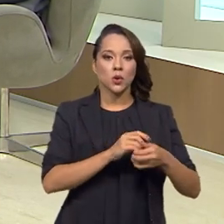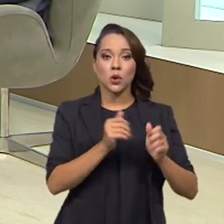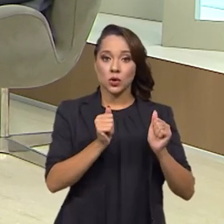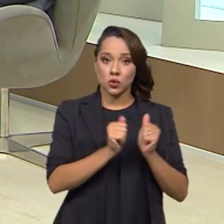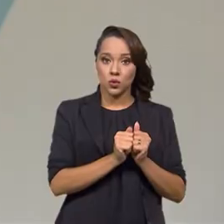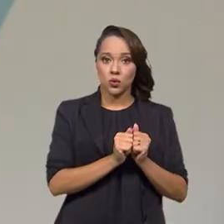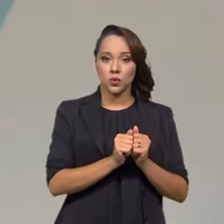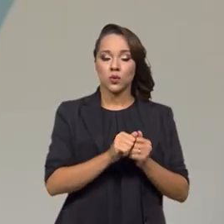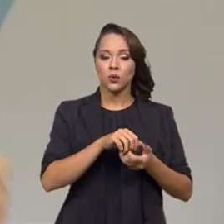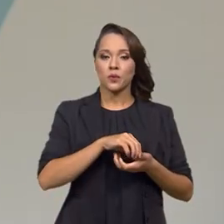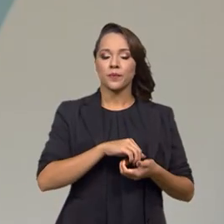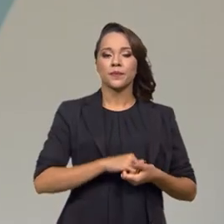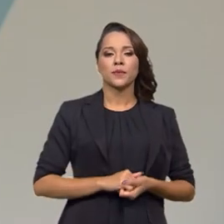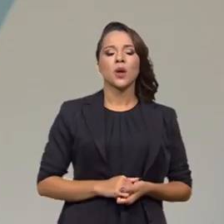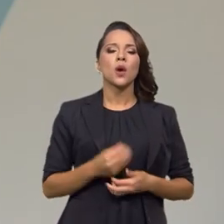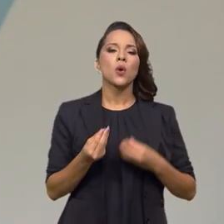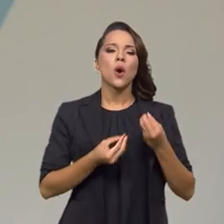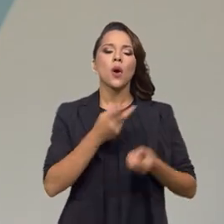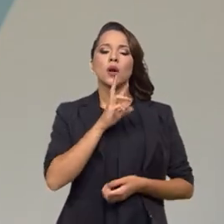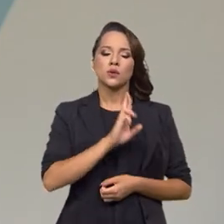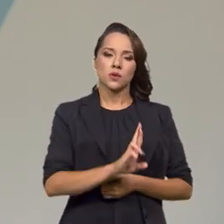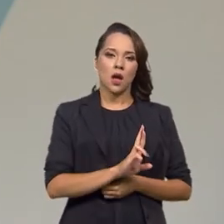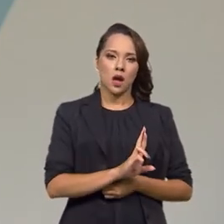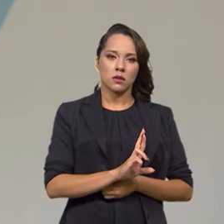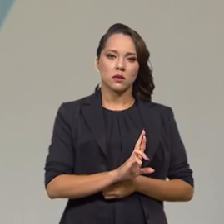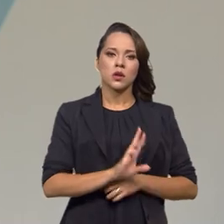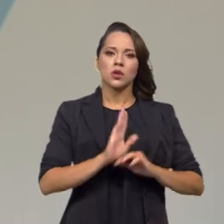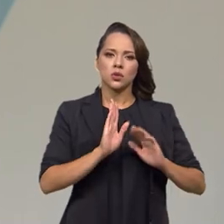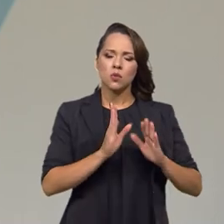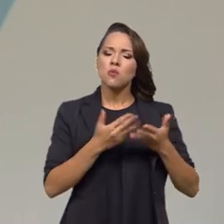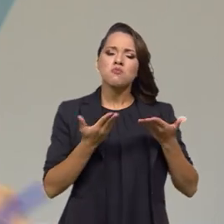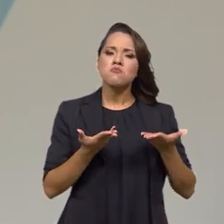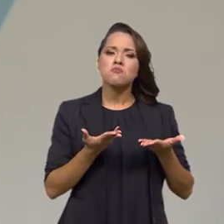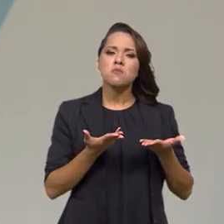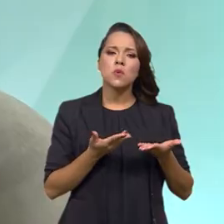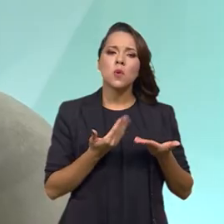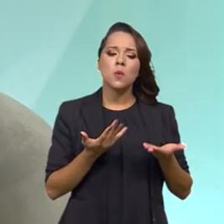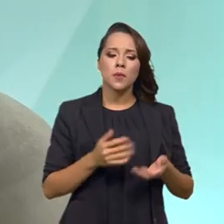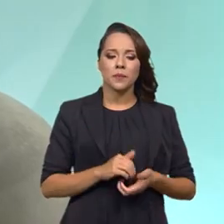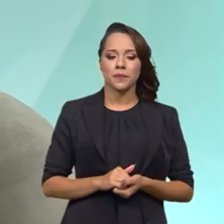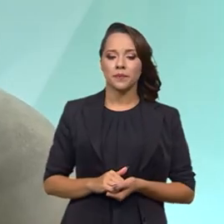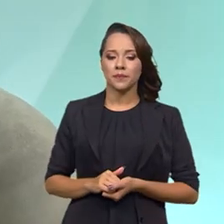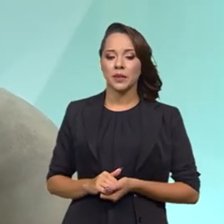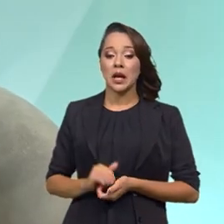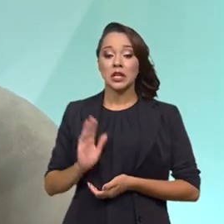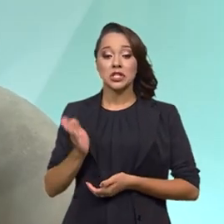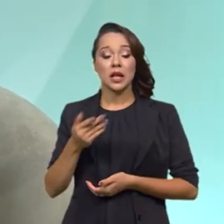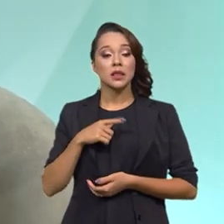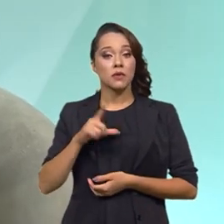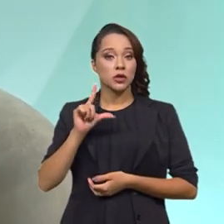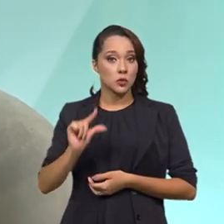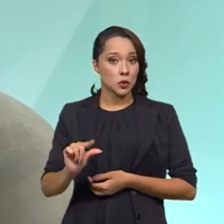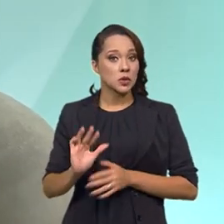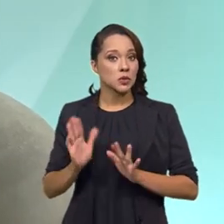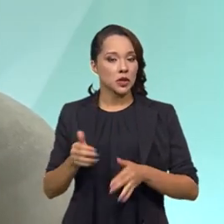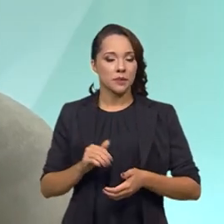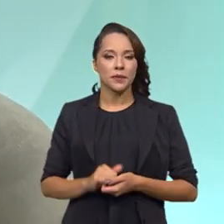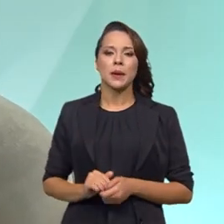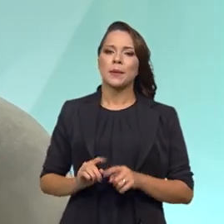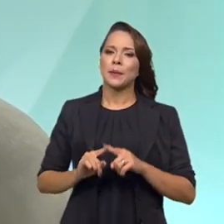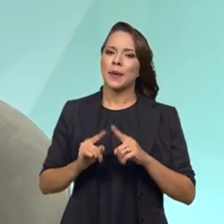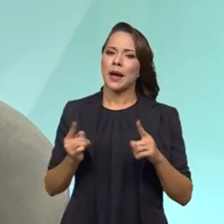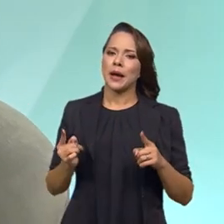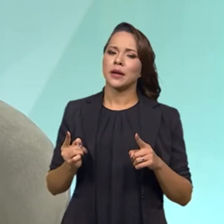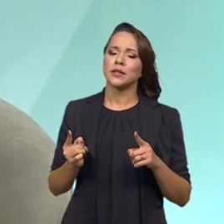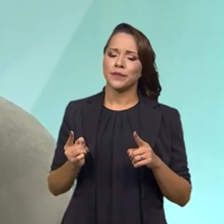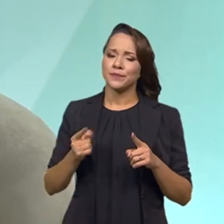junto aos idosos. Como é que foi o resultado disso? Está sendo o resultado disso, secretário? Já houve uma diminuição, mas nós ainda